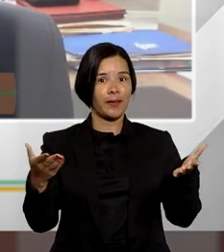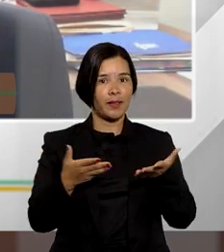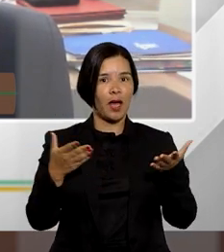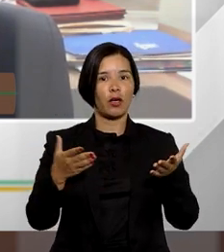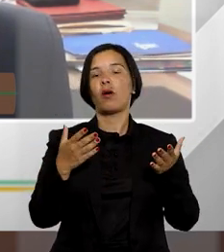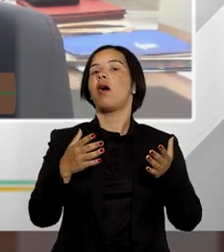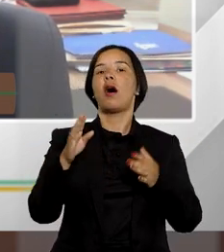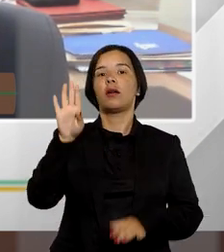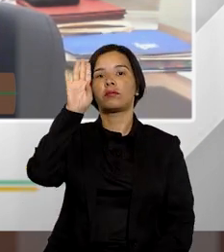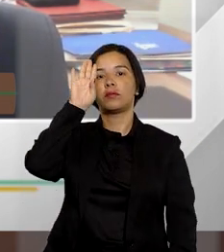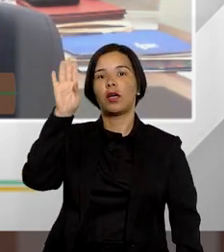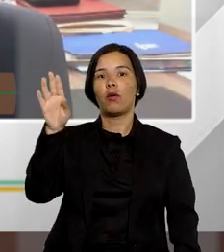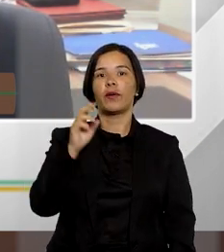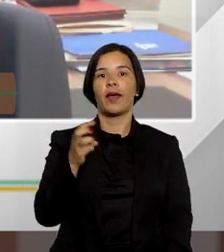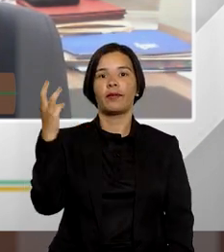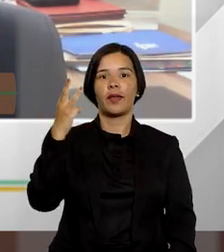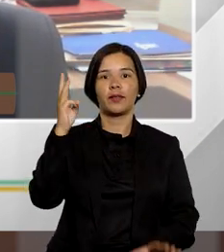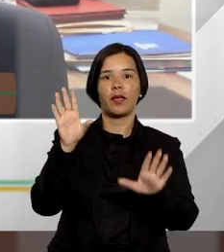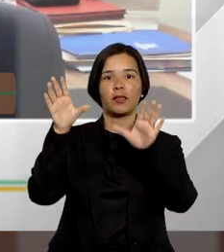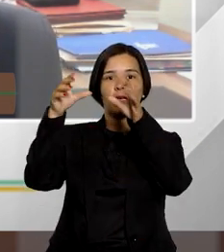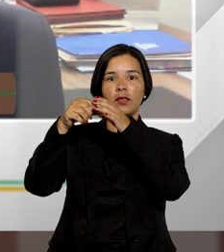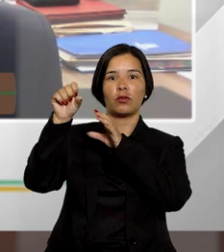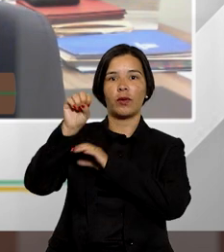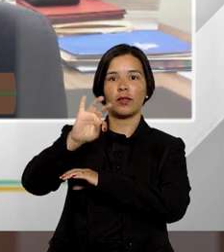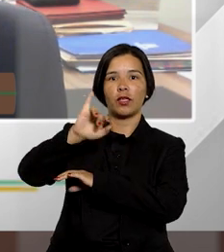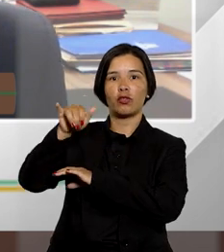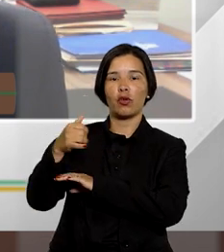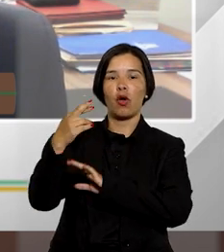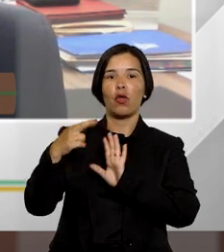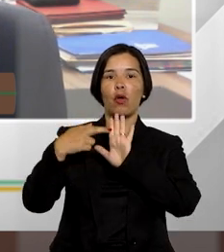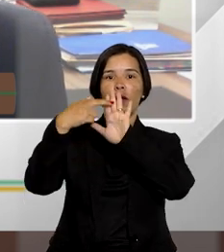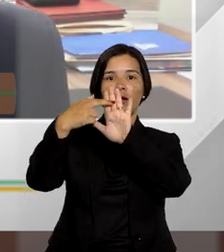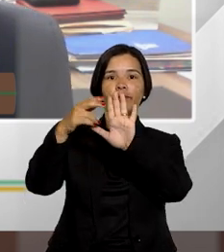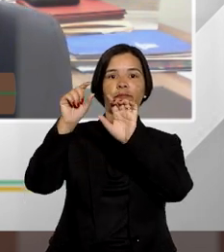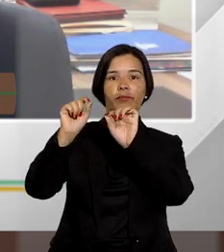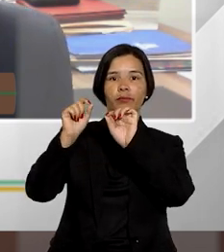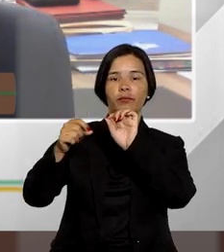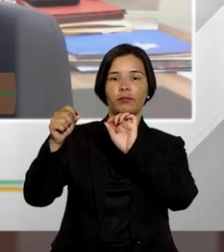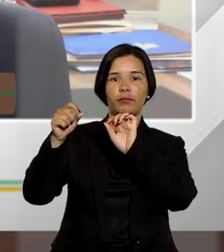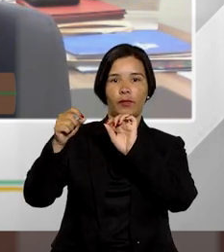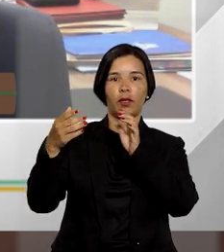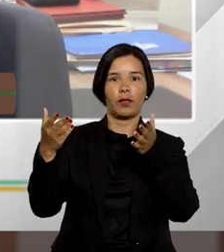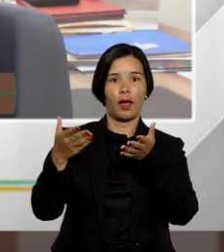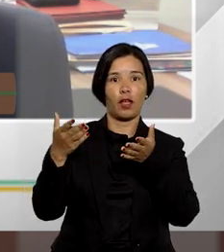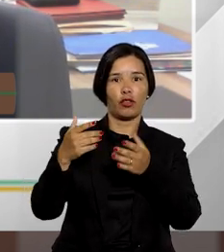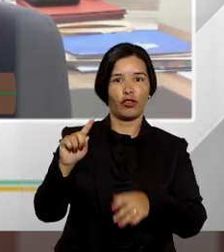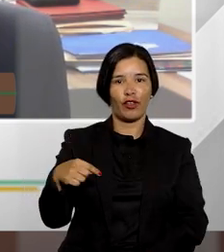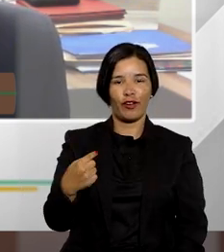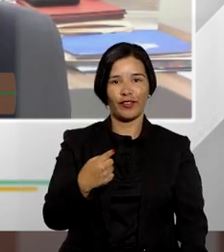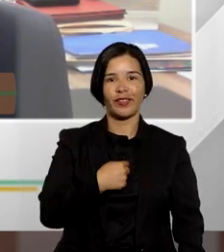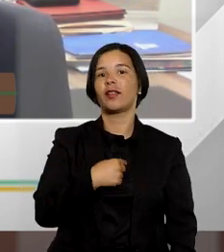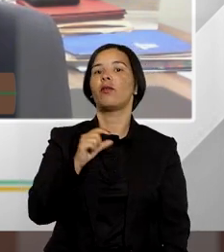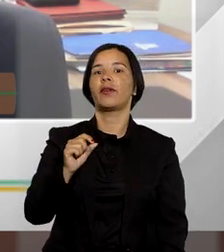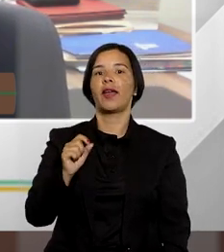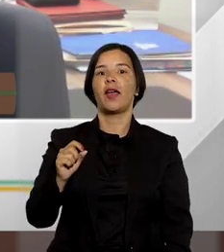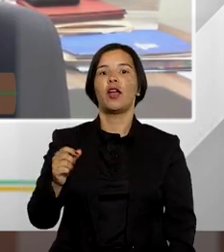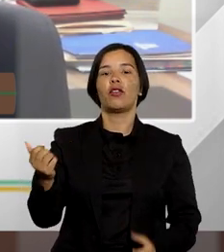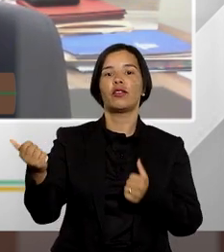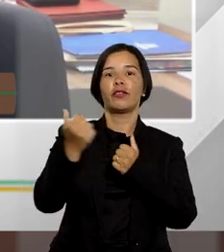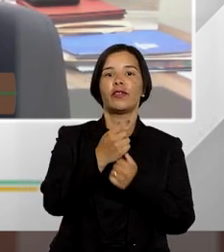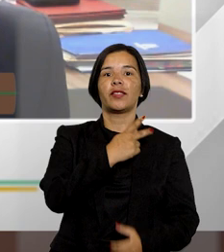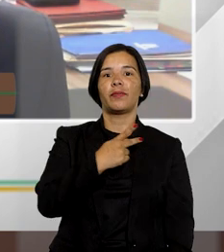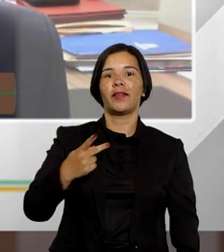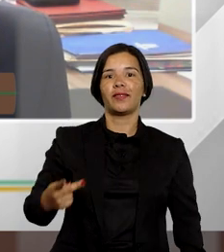prevalece o entendimento na terceira sessão do STJ julgamento do recurso ainda a terra agora da terra do nosso vice